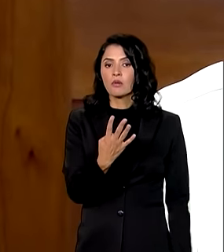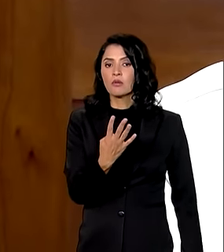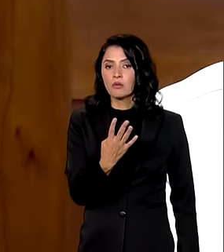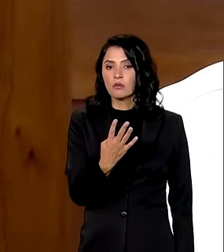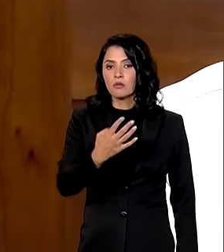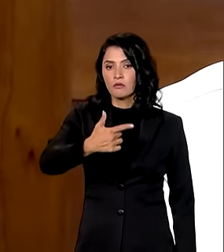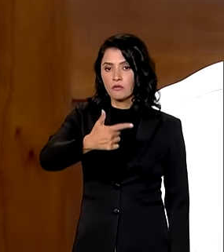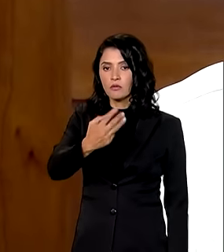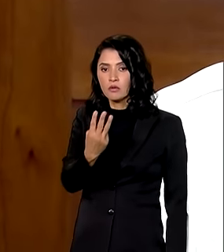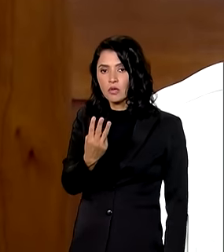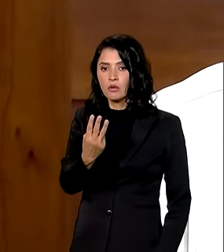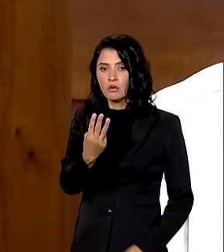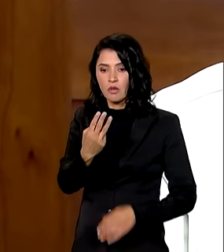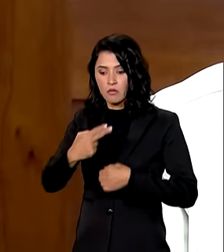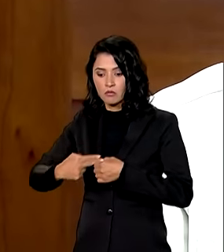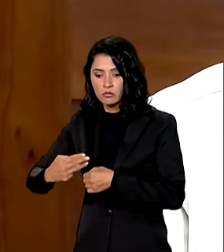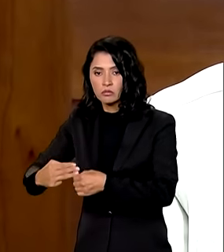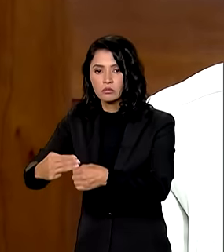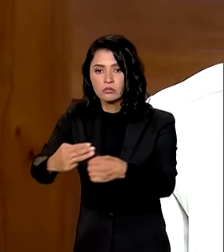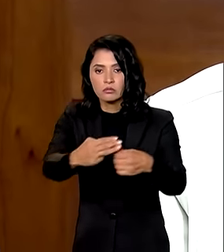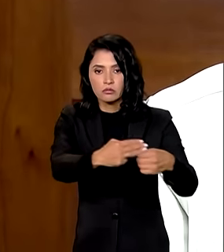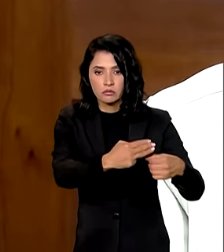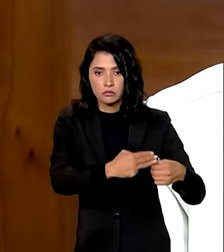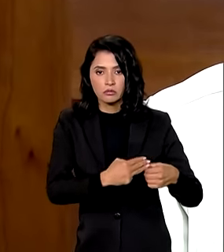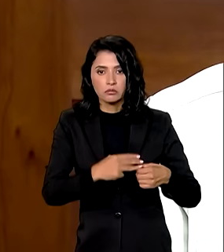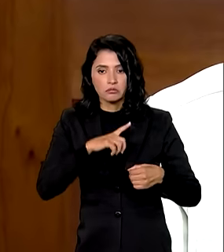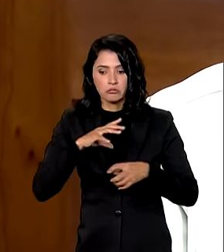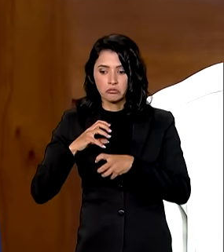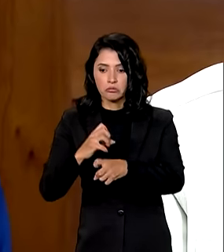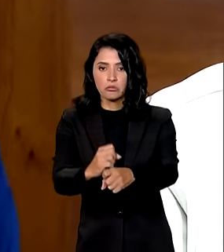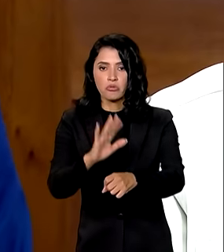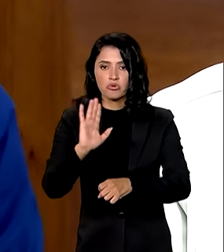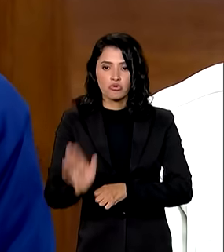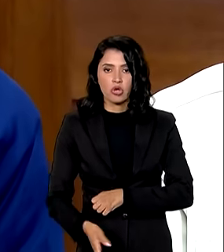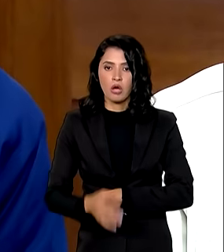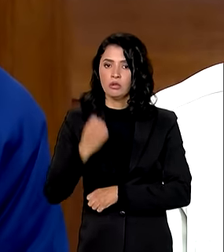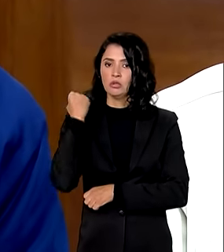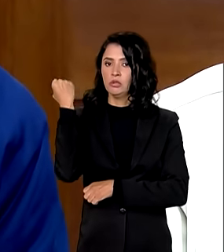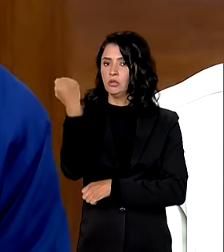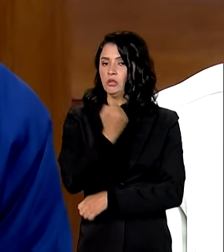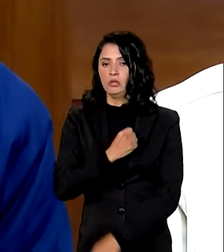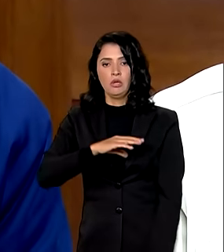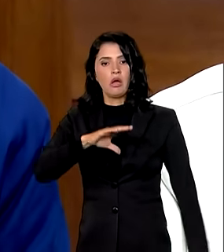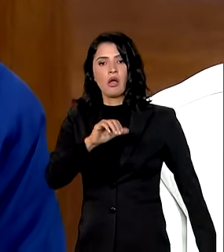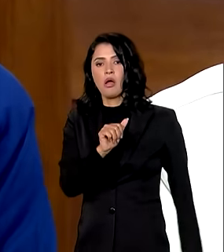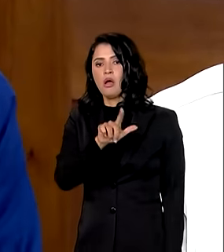423 municípios já em situação de calamidade,